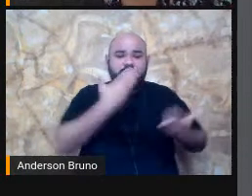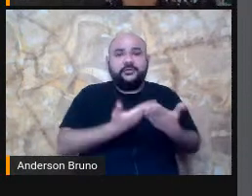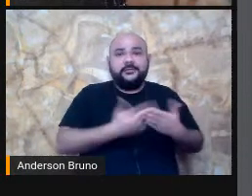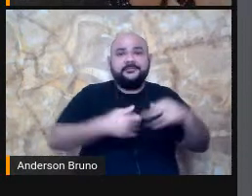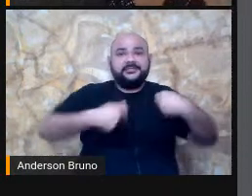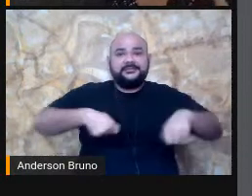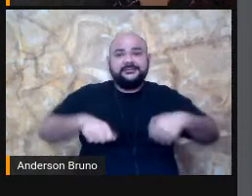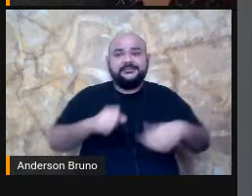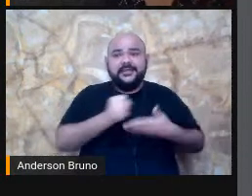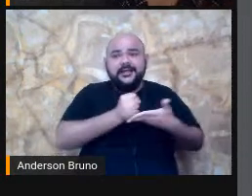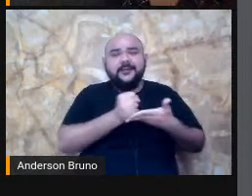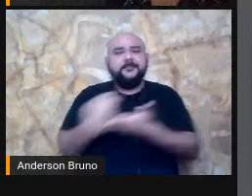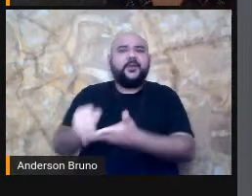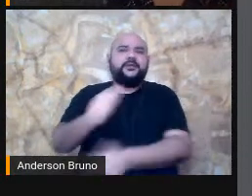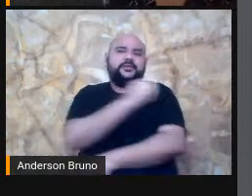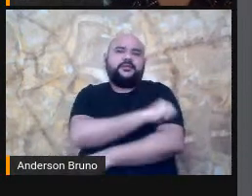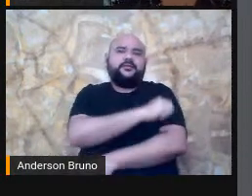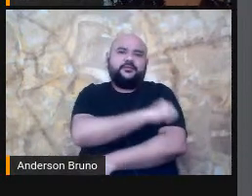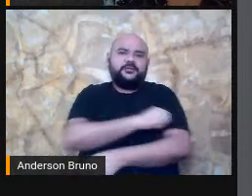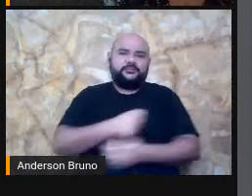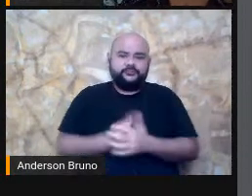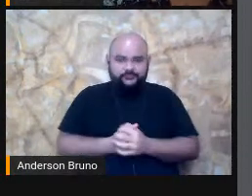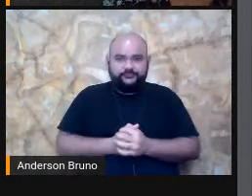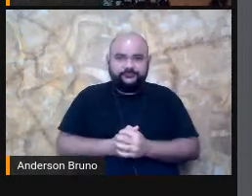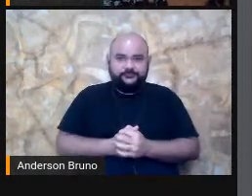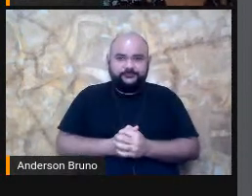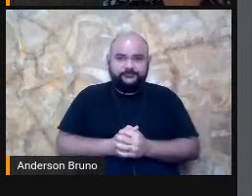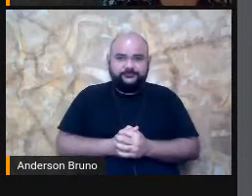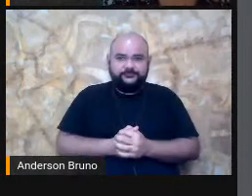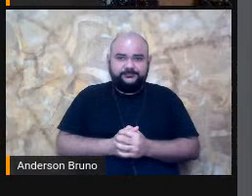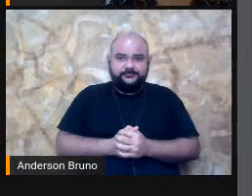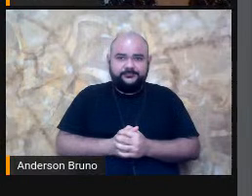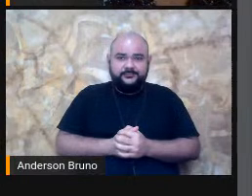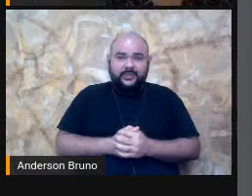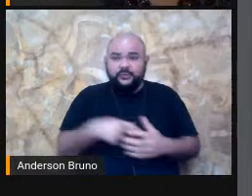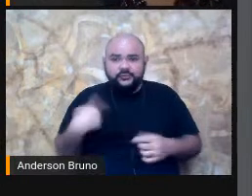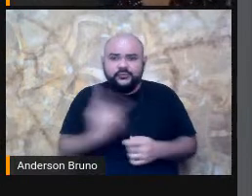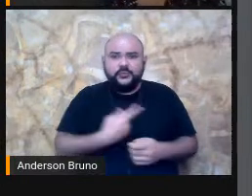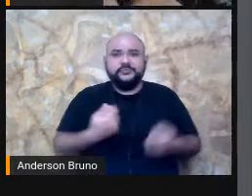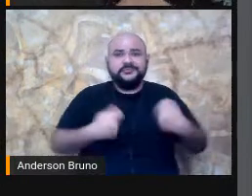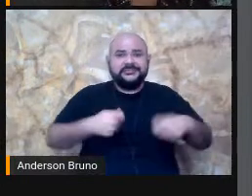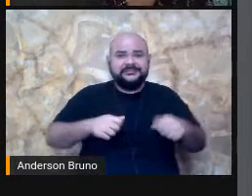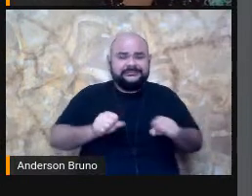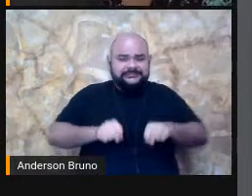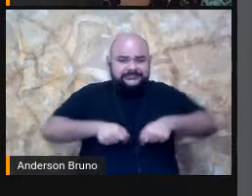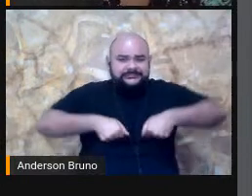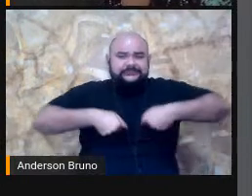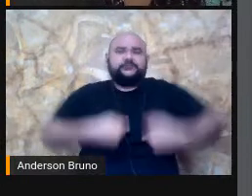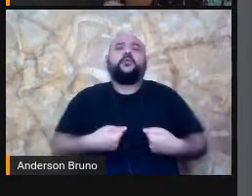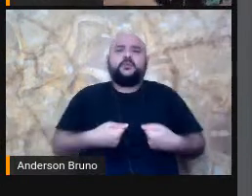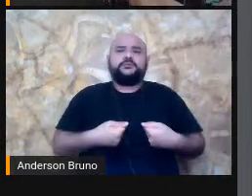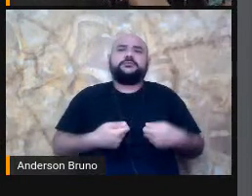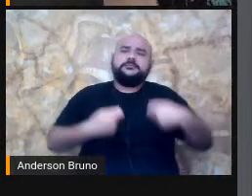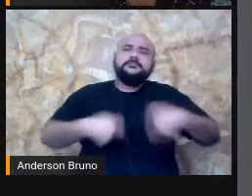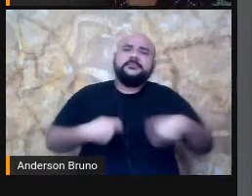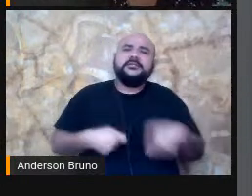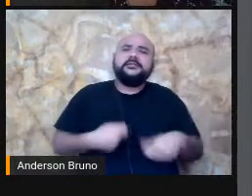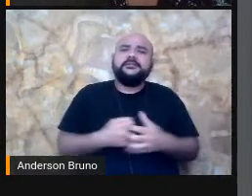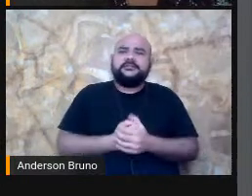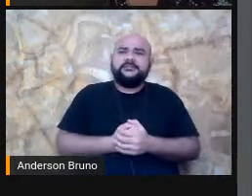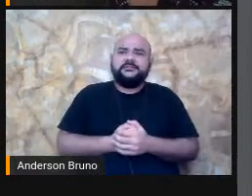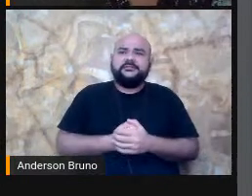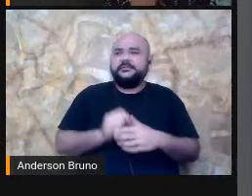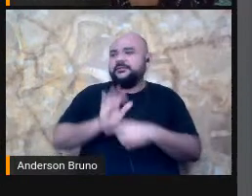complexidade Vão exigir De nós Mais complexidade Tecnológica Mas que Também Mesmo para